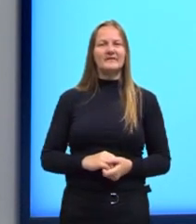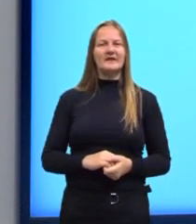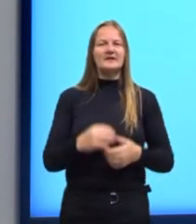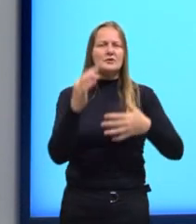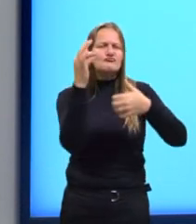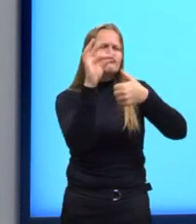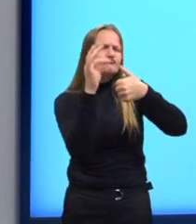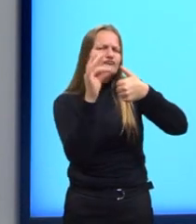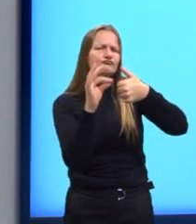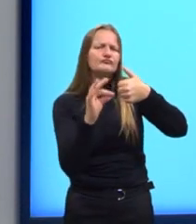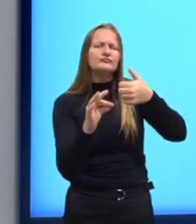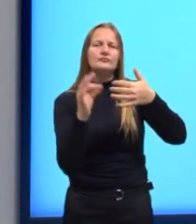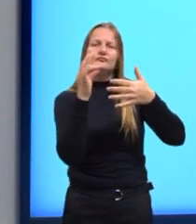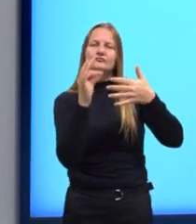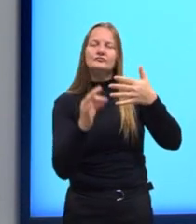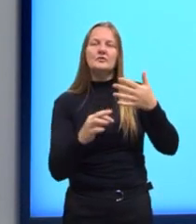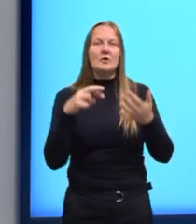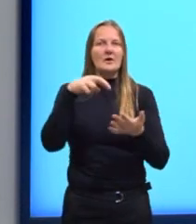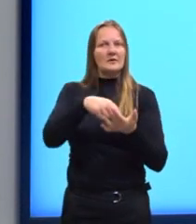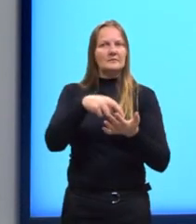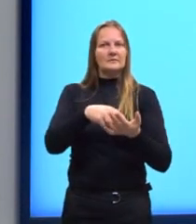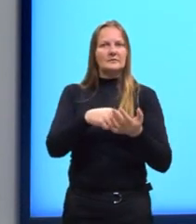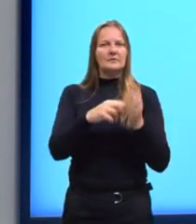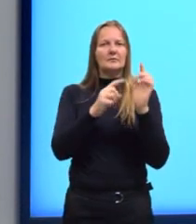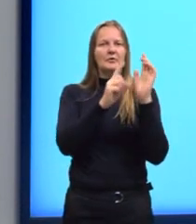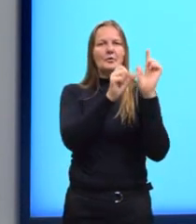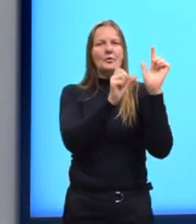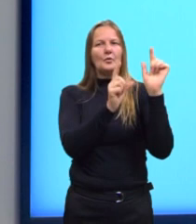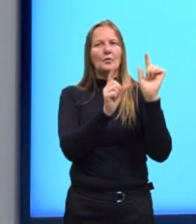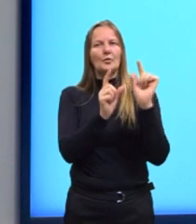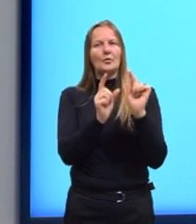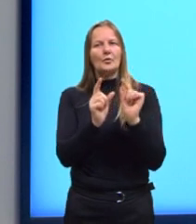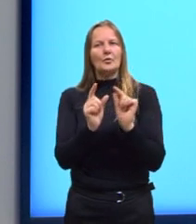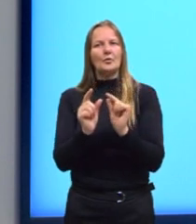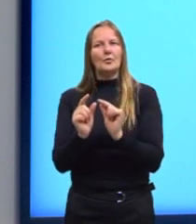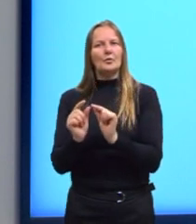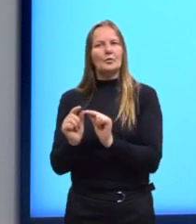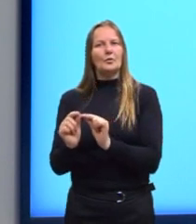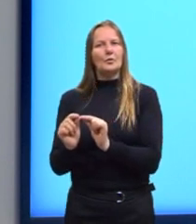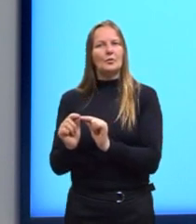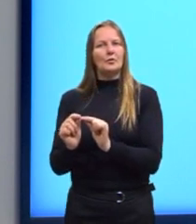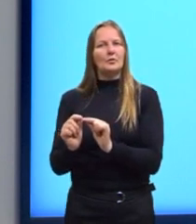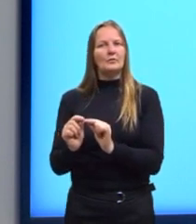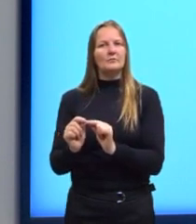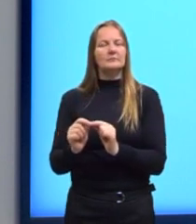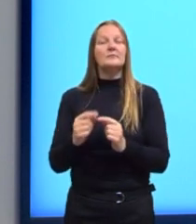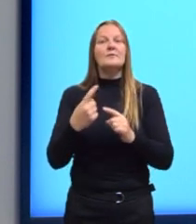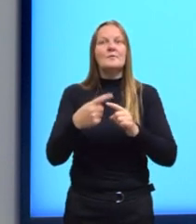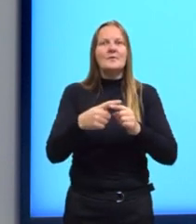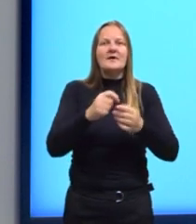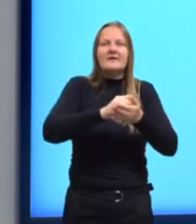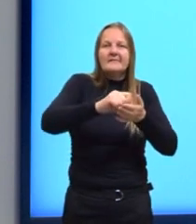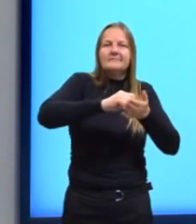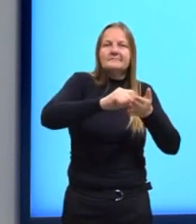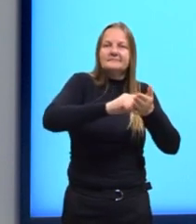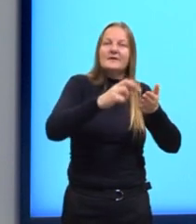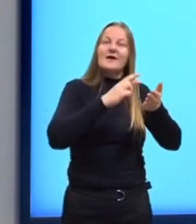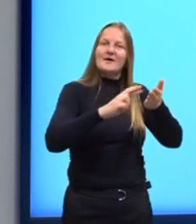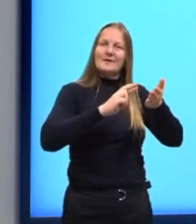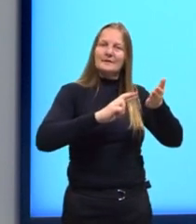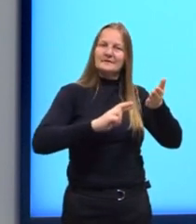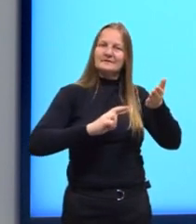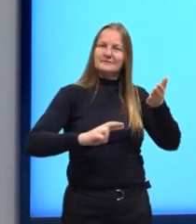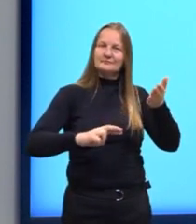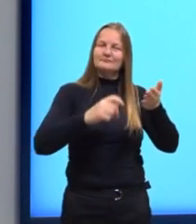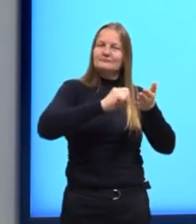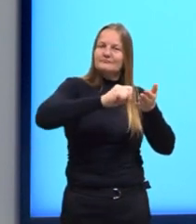do detalhe para o realismo. E isso vai diminuindo progressivamente de acordo com a continuidade aqui.